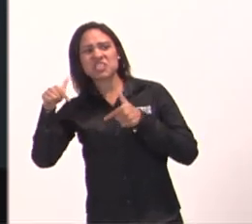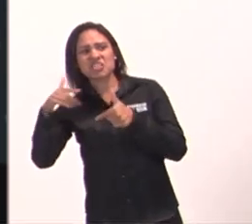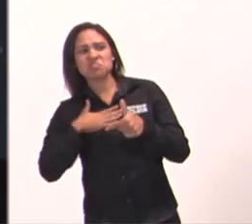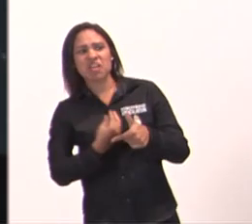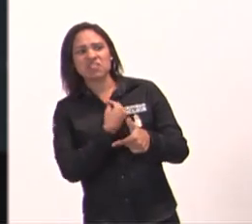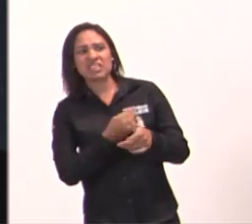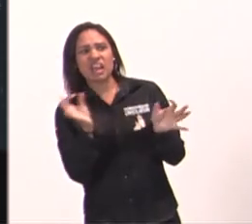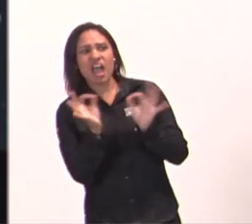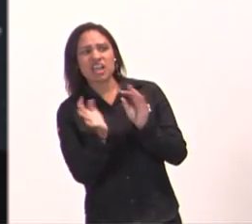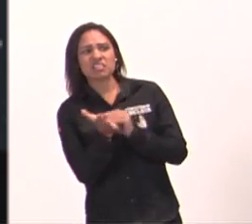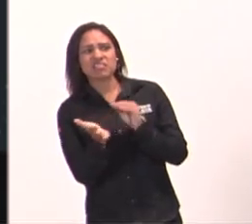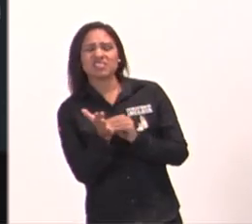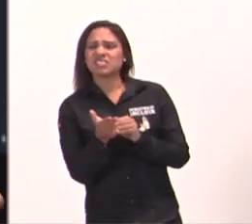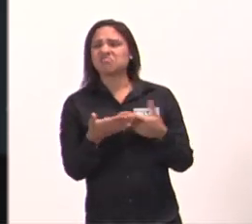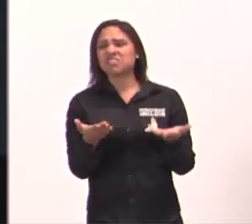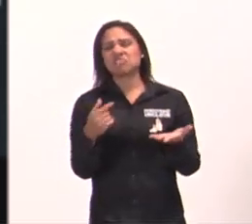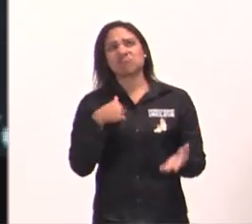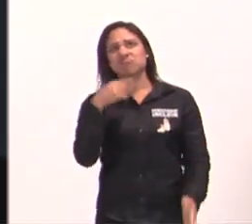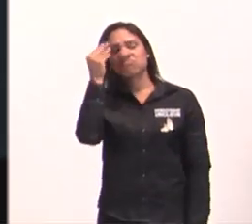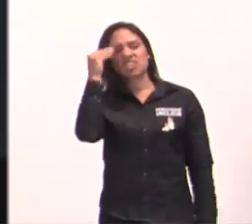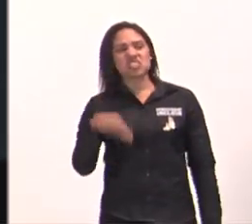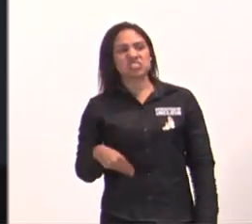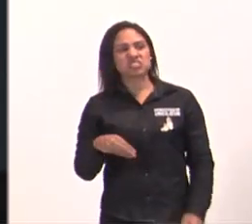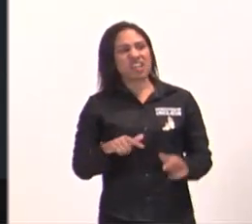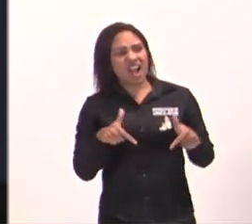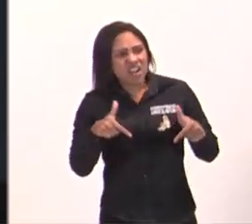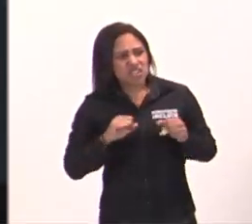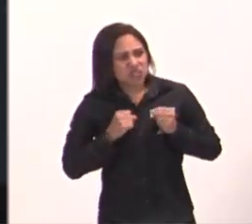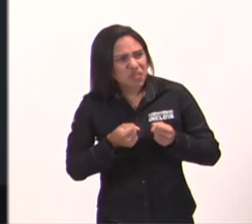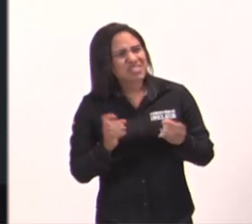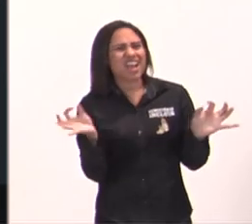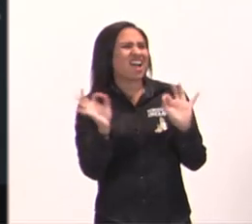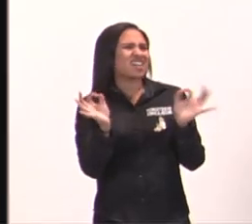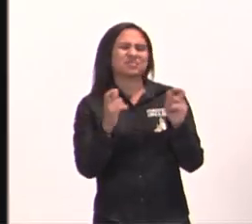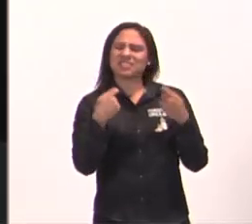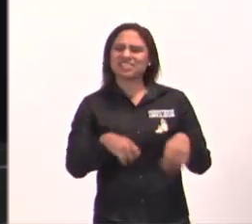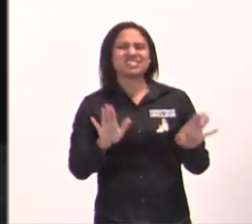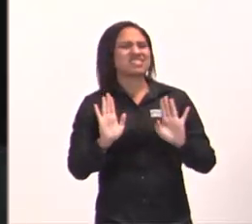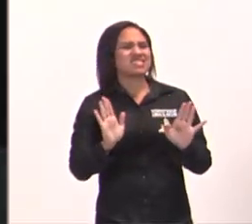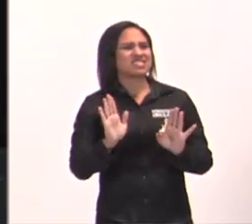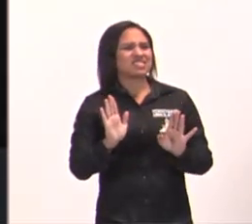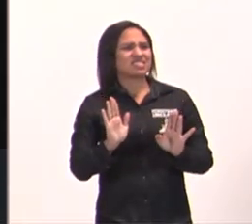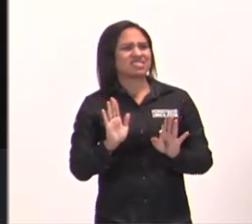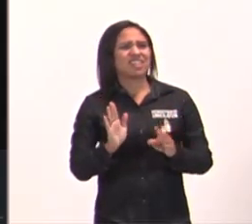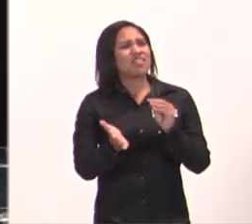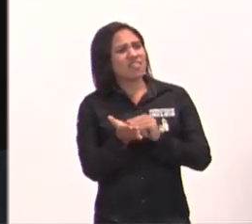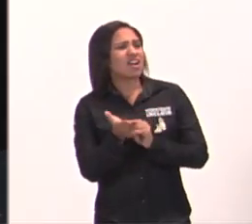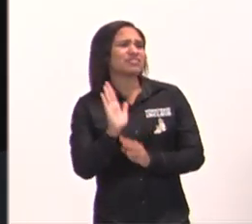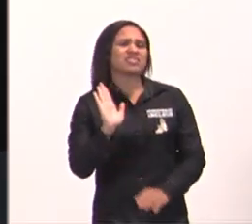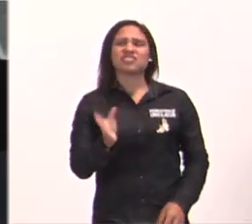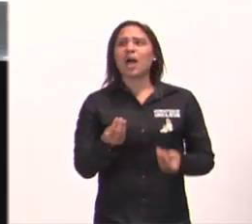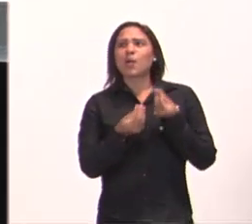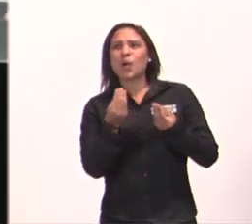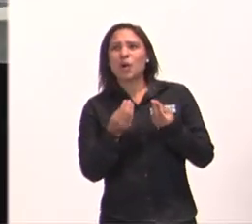nem vou batalhar, minha empresa, nem vou batalhar, pelo meu filho, nem vou batalhar, pelo meu casamento, nem vou batalhar, para me libertar